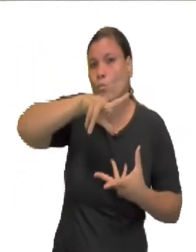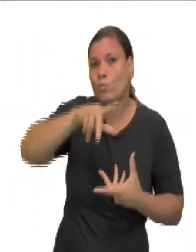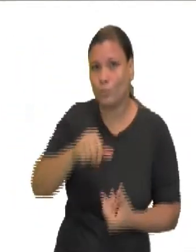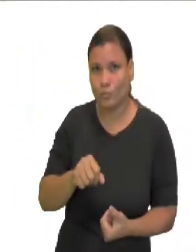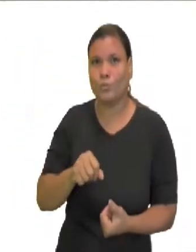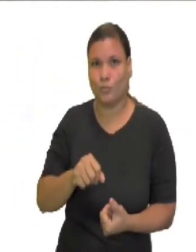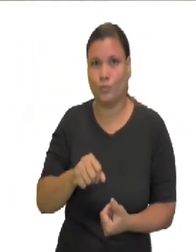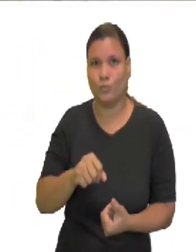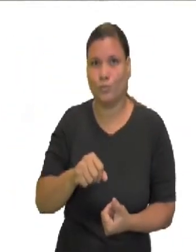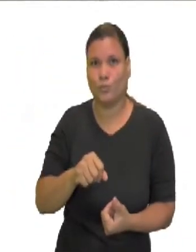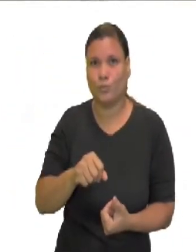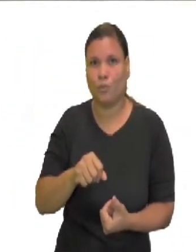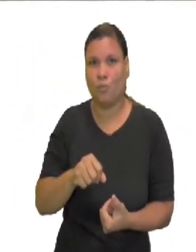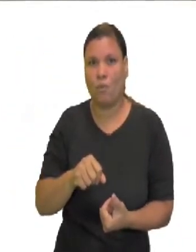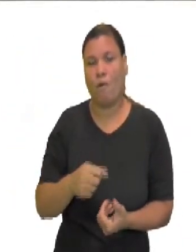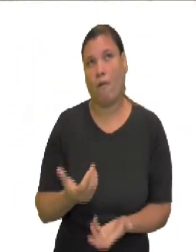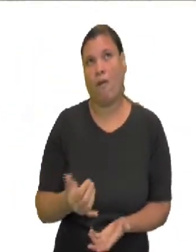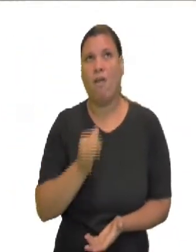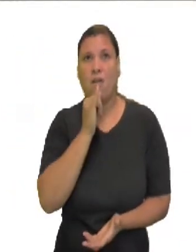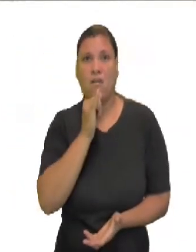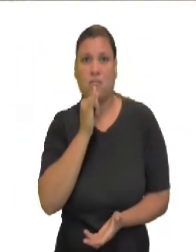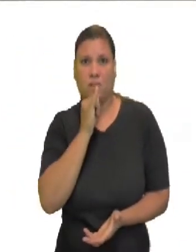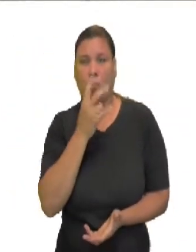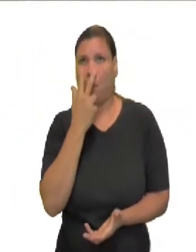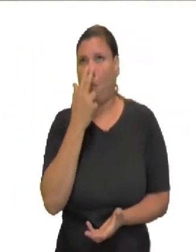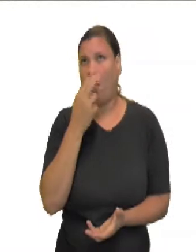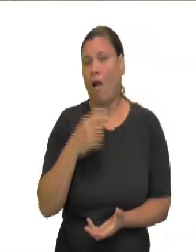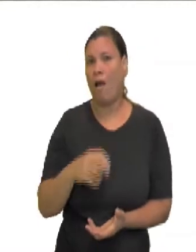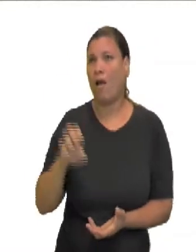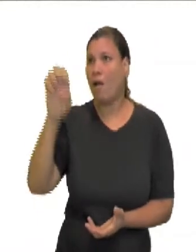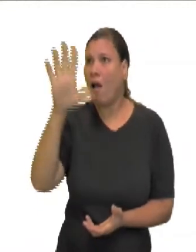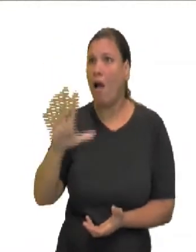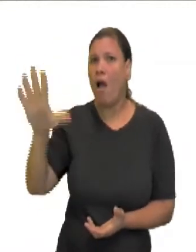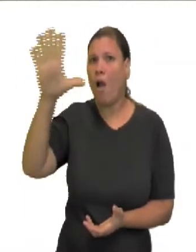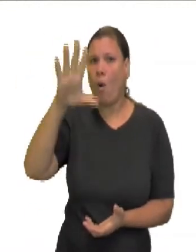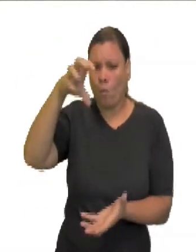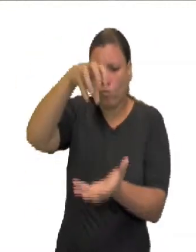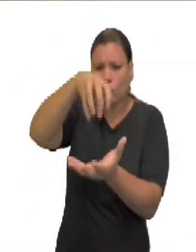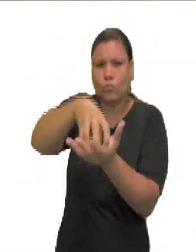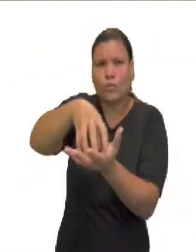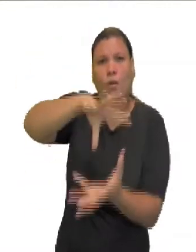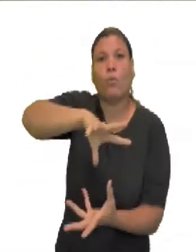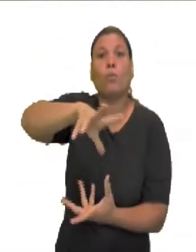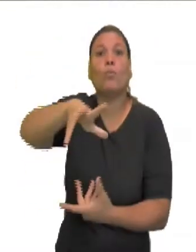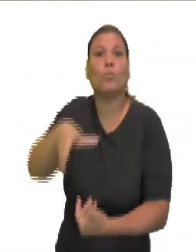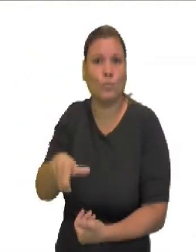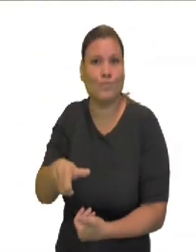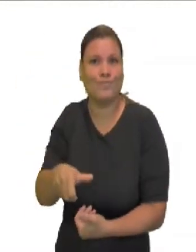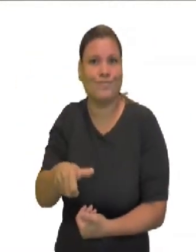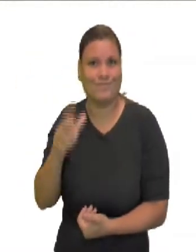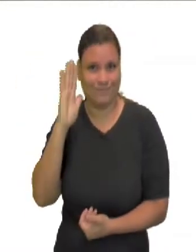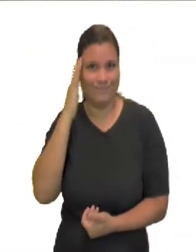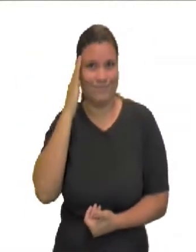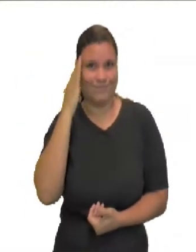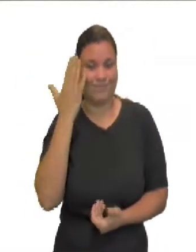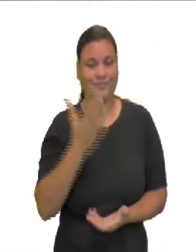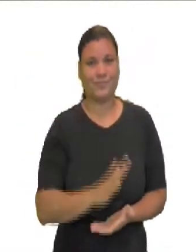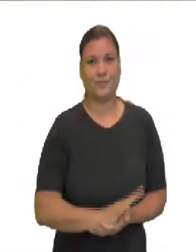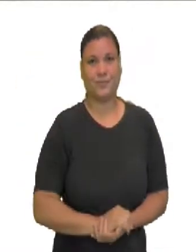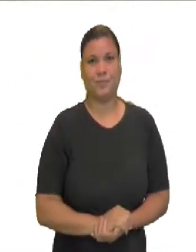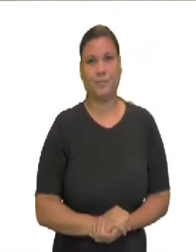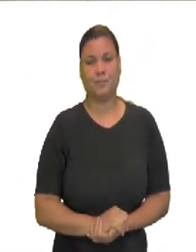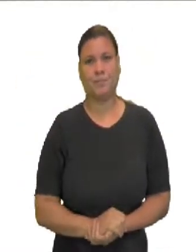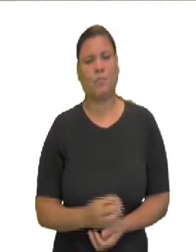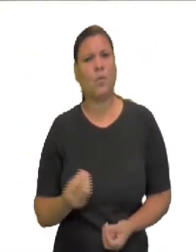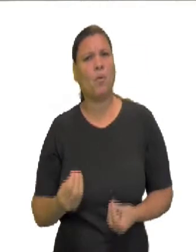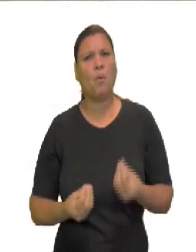centro do mundo. Como isso? Como que podemos perceber isso? Vamos ver mais à frente. Leva